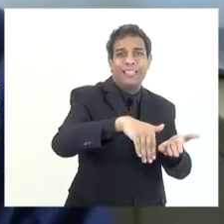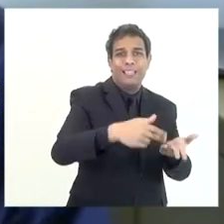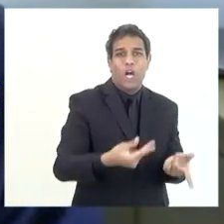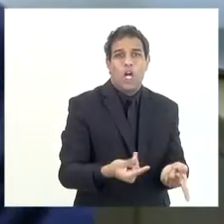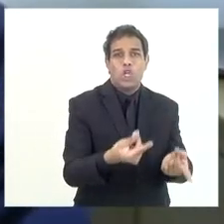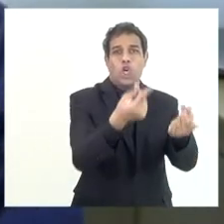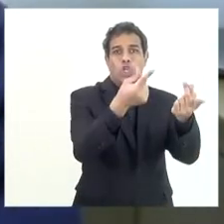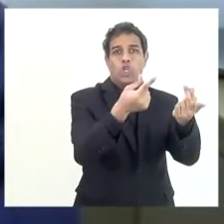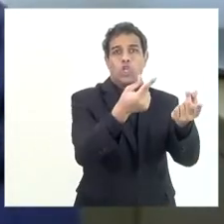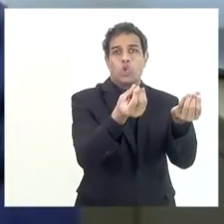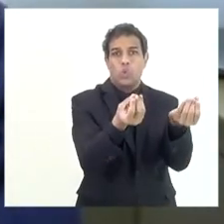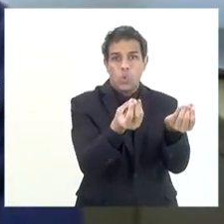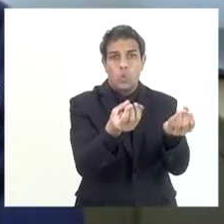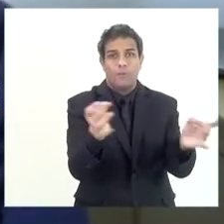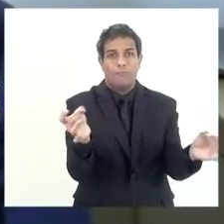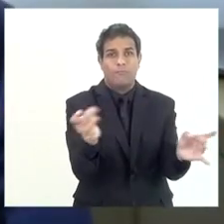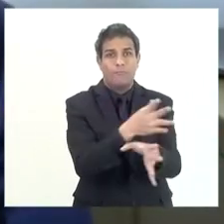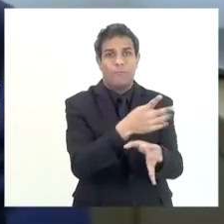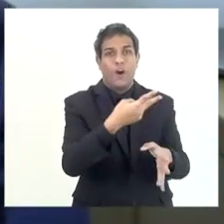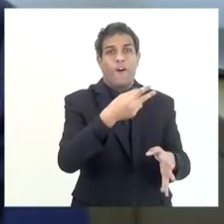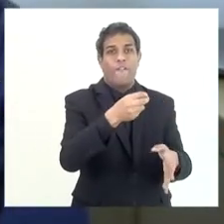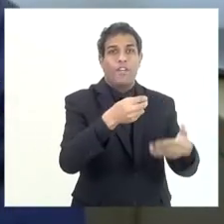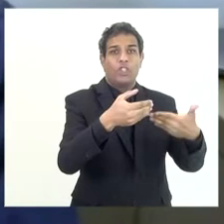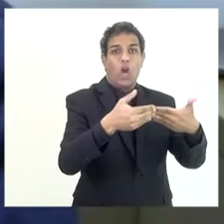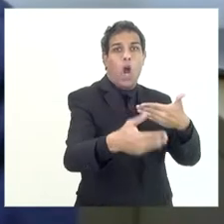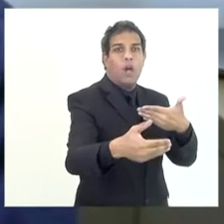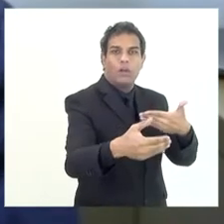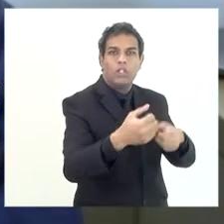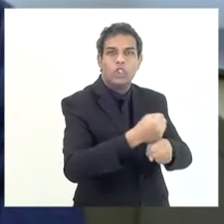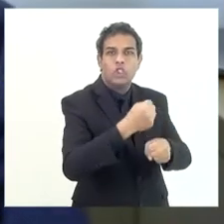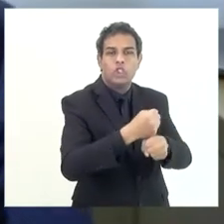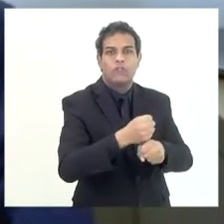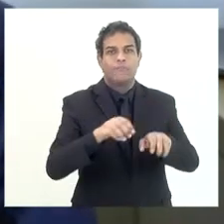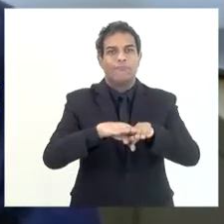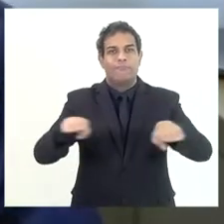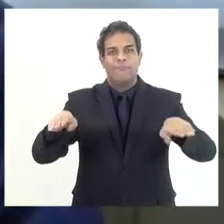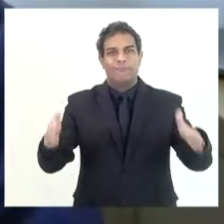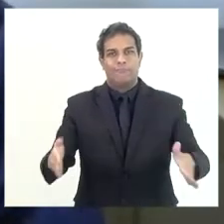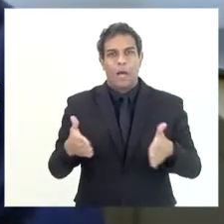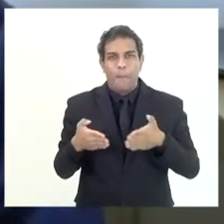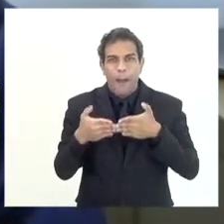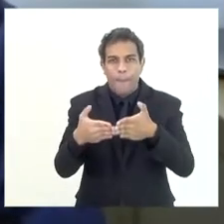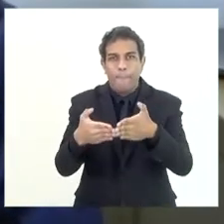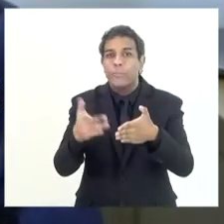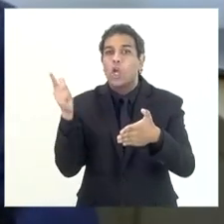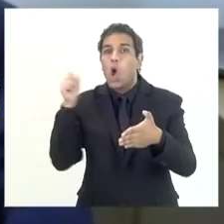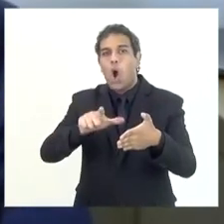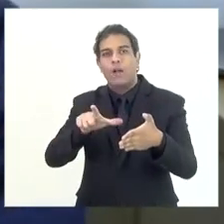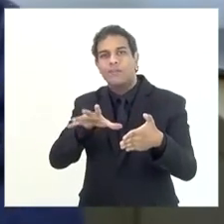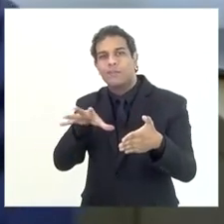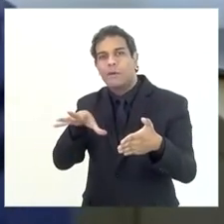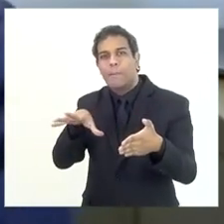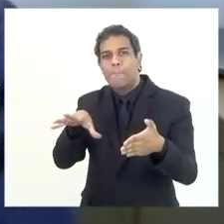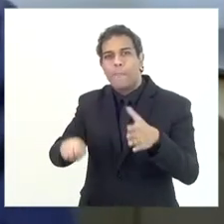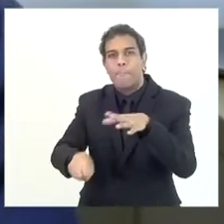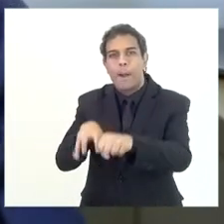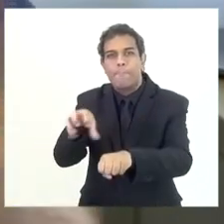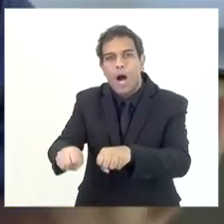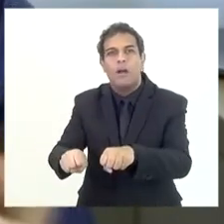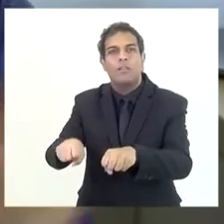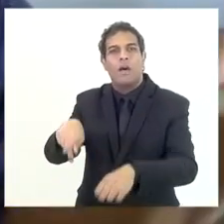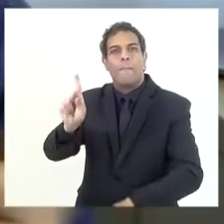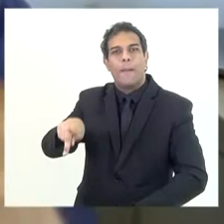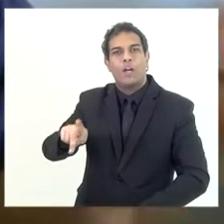e definiu em 20 anos então uma plataforma começava a extrair petróleo e gás, só que